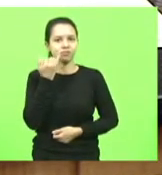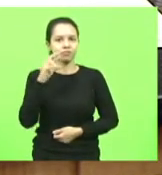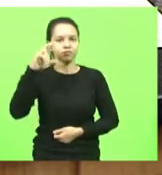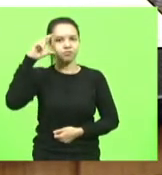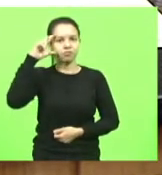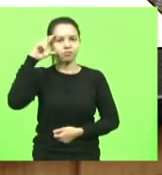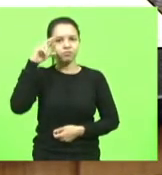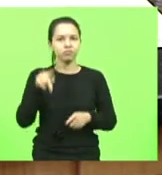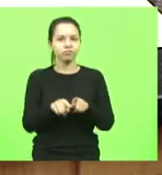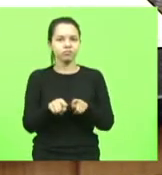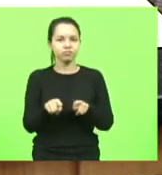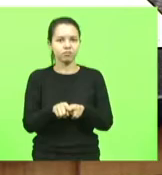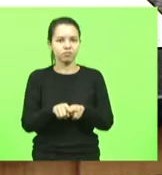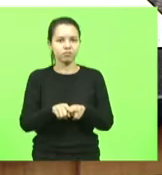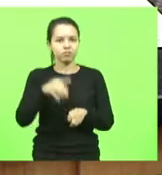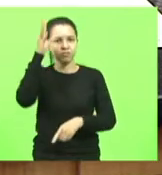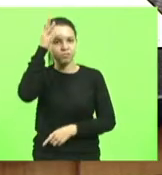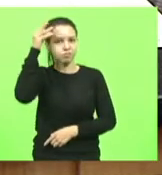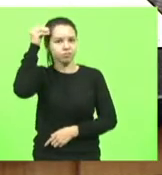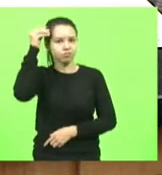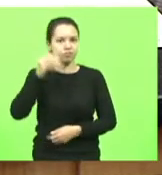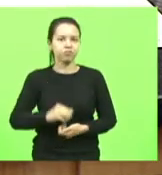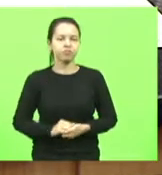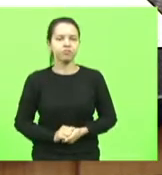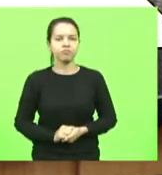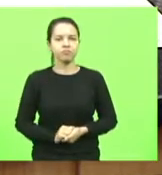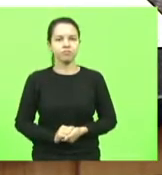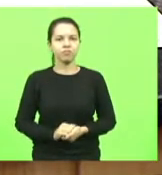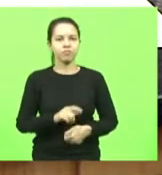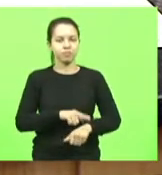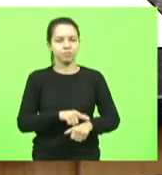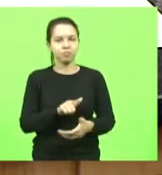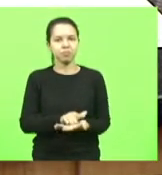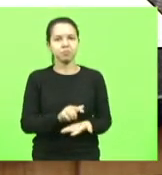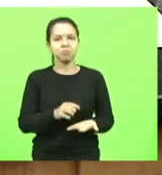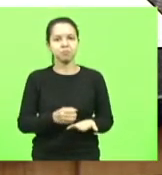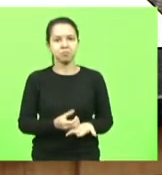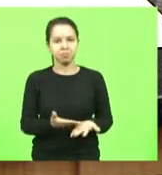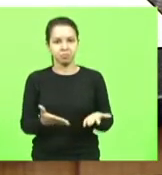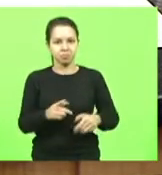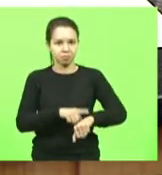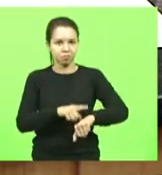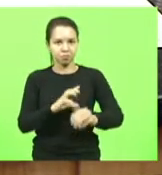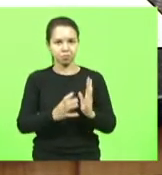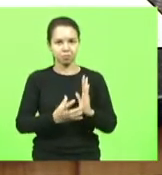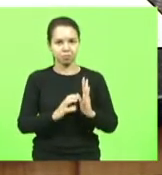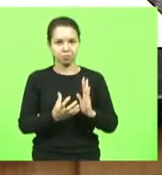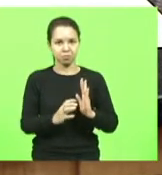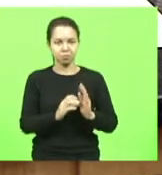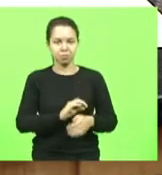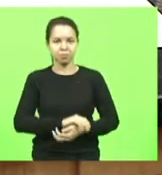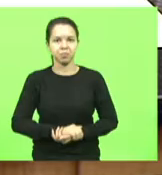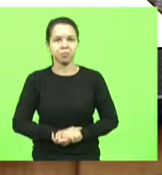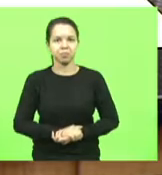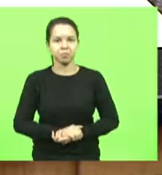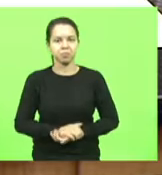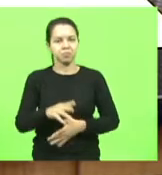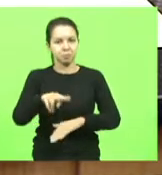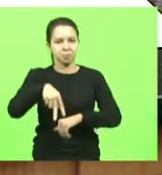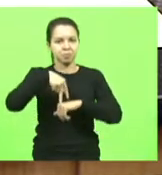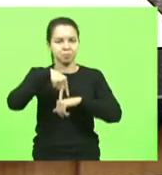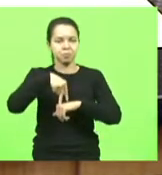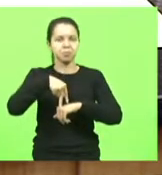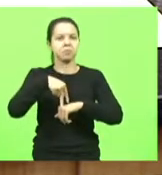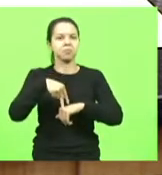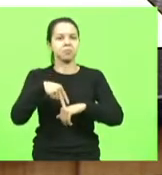a senhora deputada Luciane Carminati. Grande expediente. Neste horário, destinados aos partidos políticos, fizeram uso da palavra os senhores deputados em